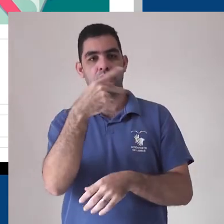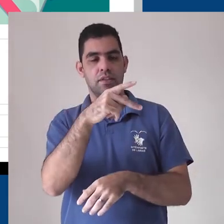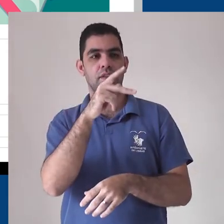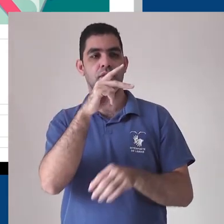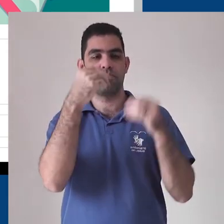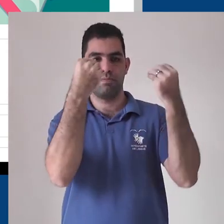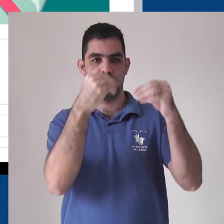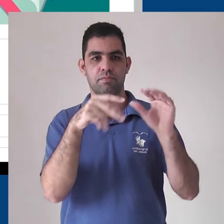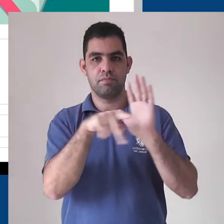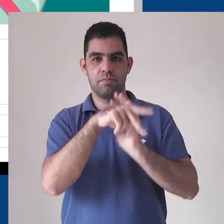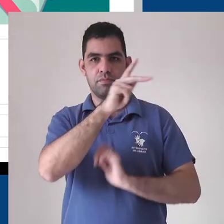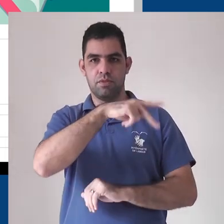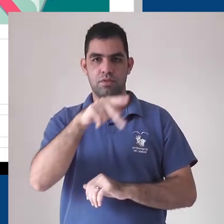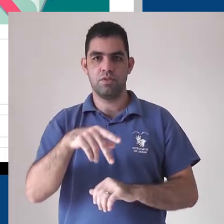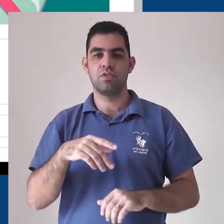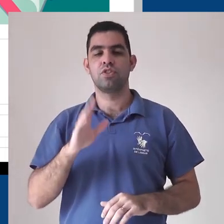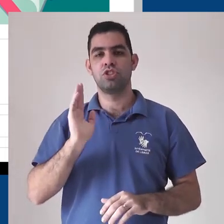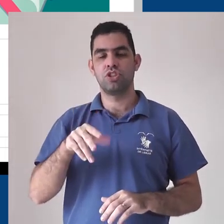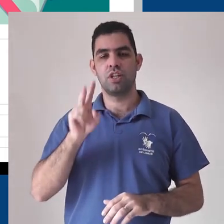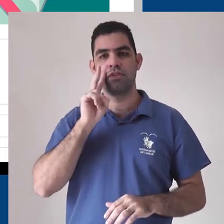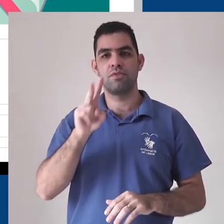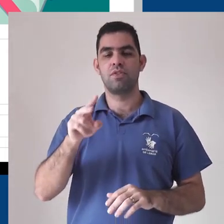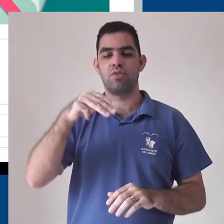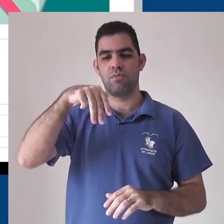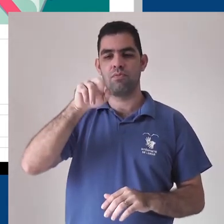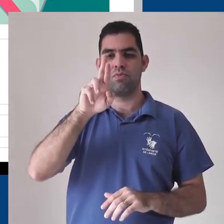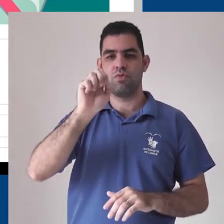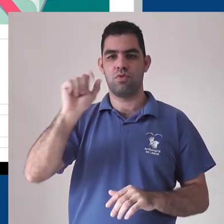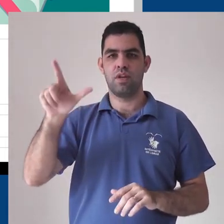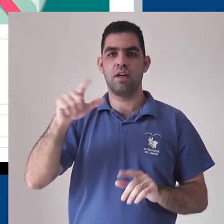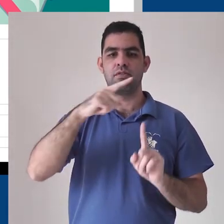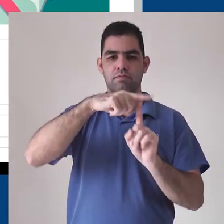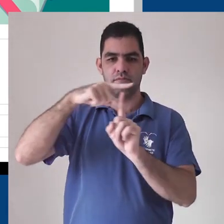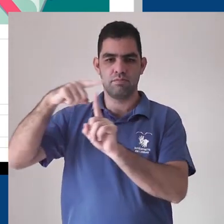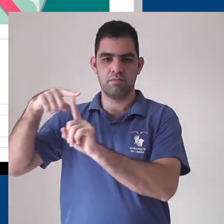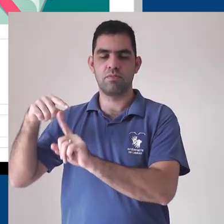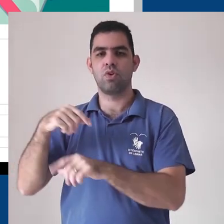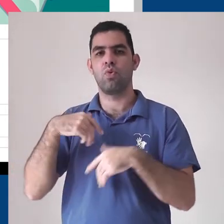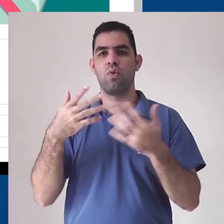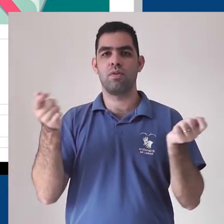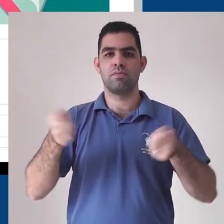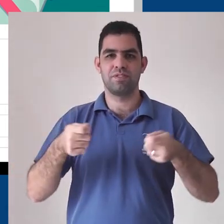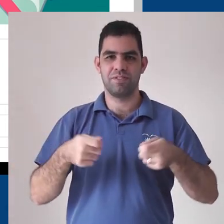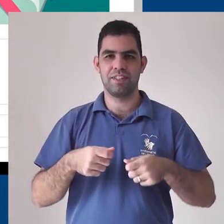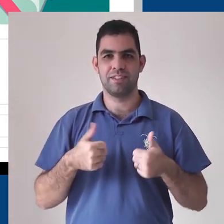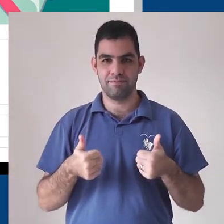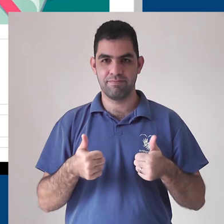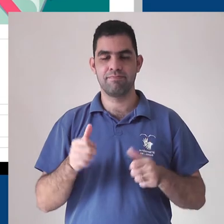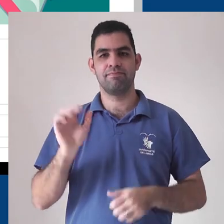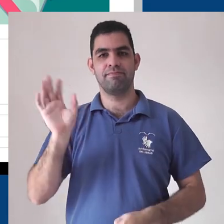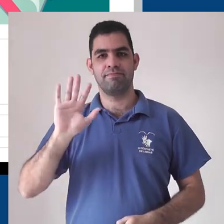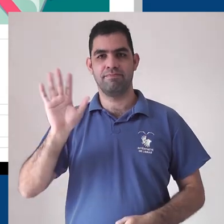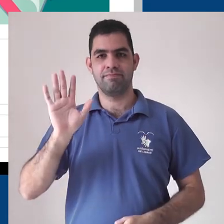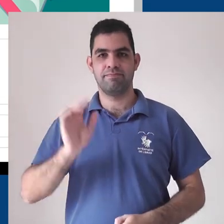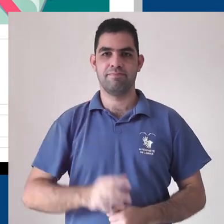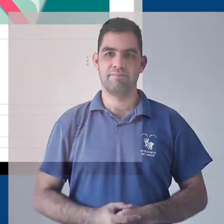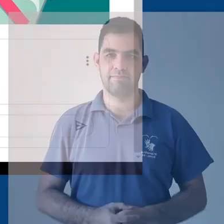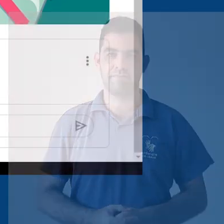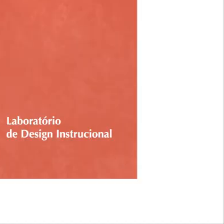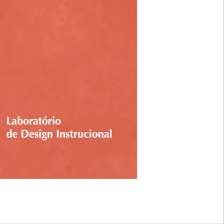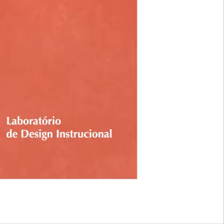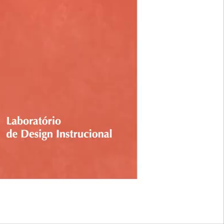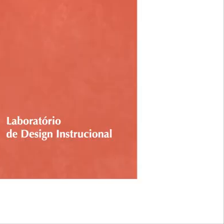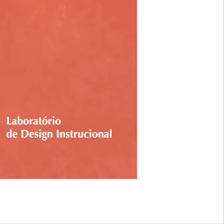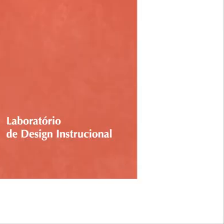postagens do professor. Agora que conhecemos os tipos de mural, você já sabe quais são as possibilidades. Até o próximo